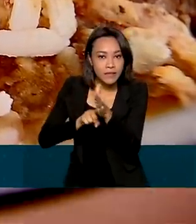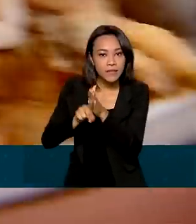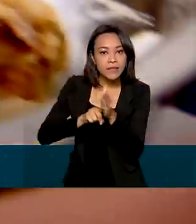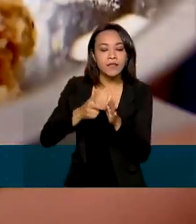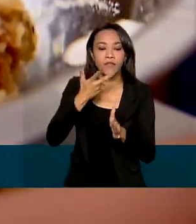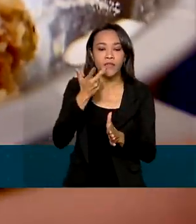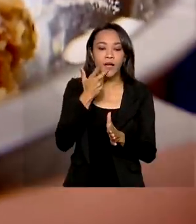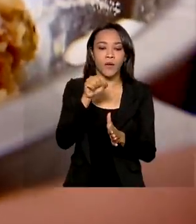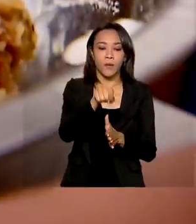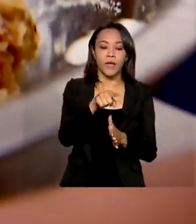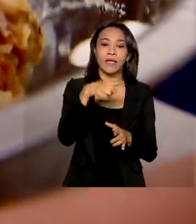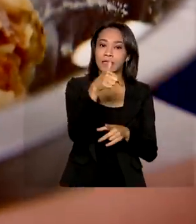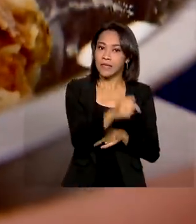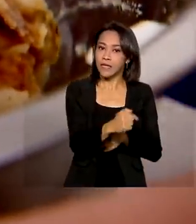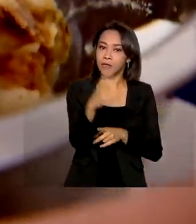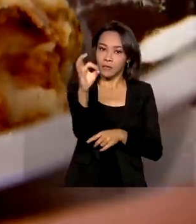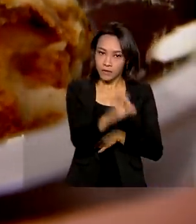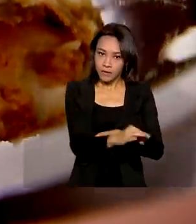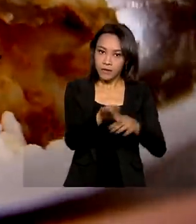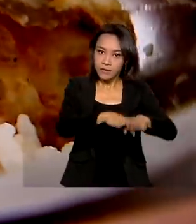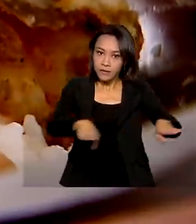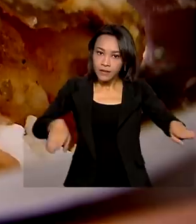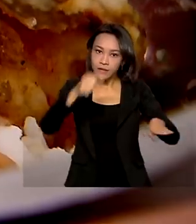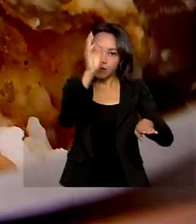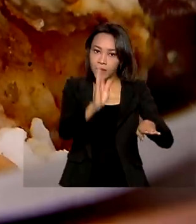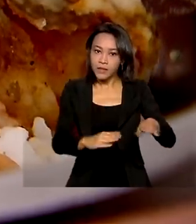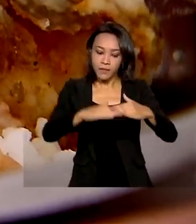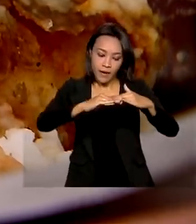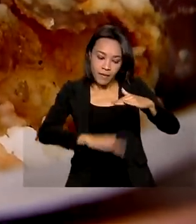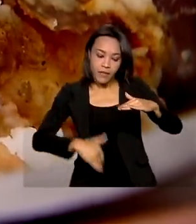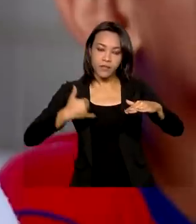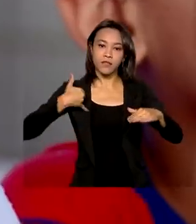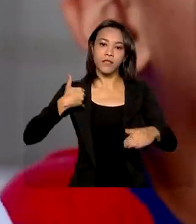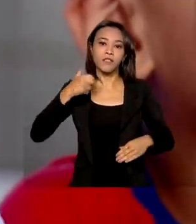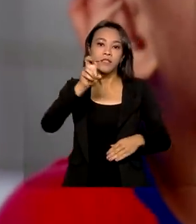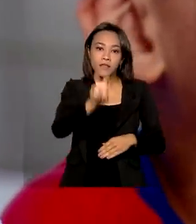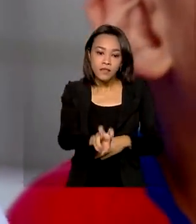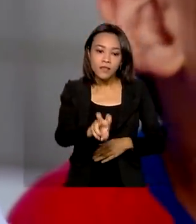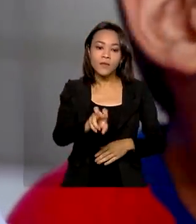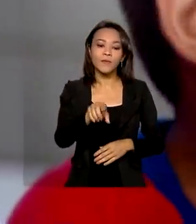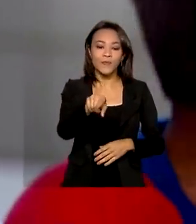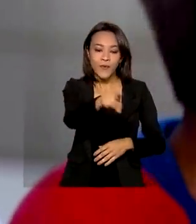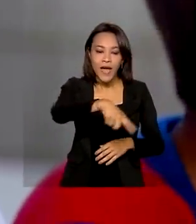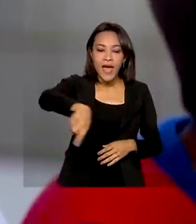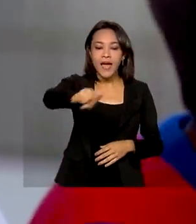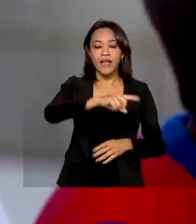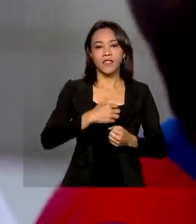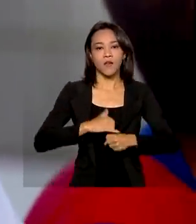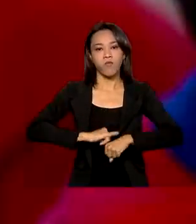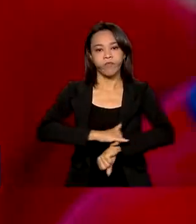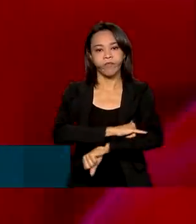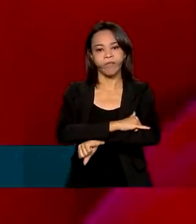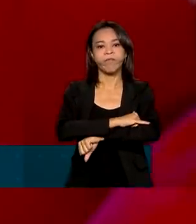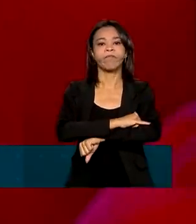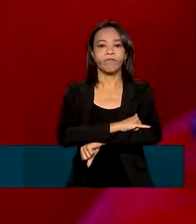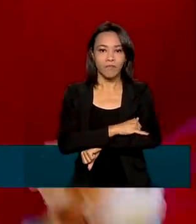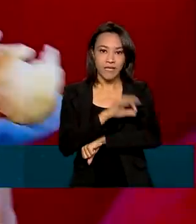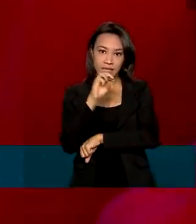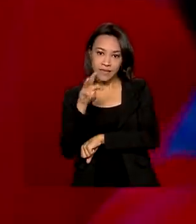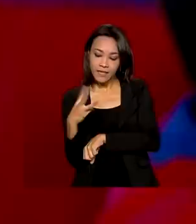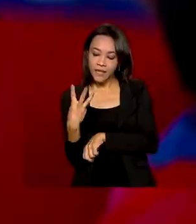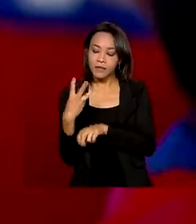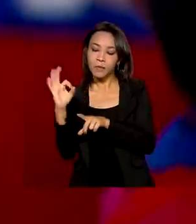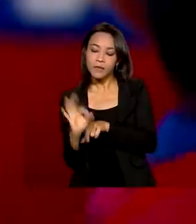7% das crianças brasileiras menores de 5 anos estão com excesso de peso e 3